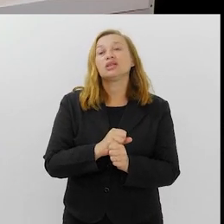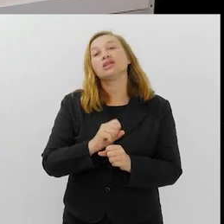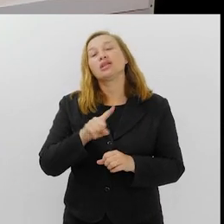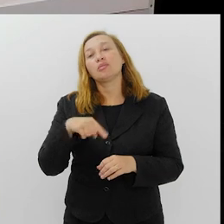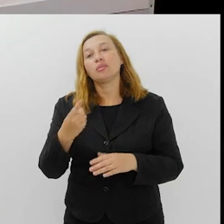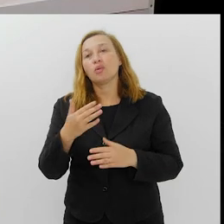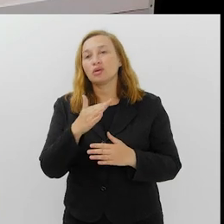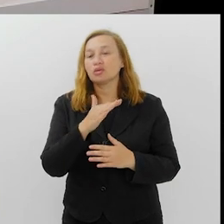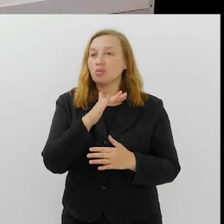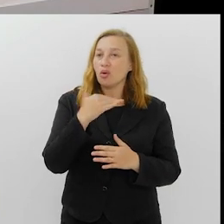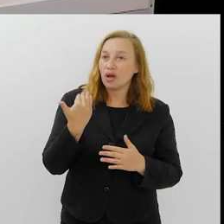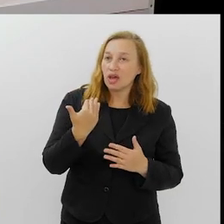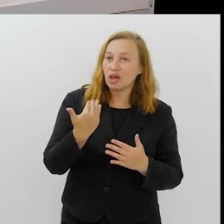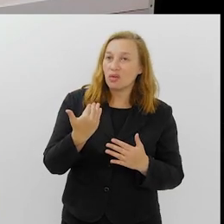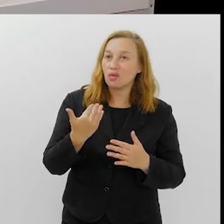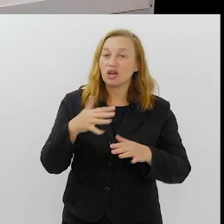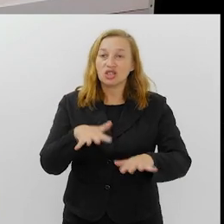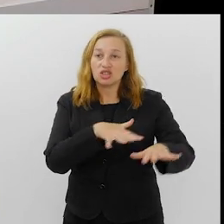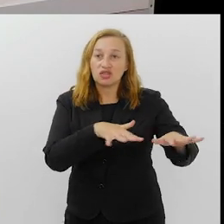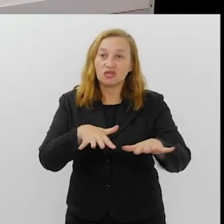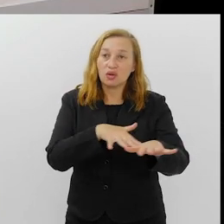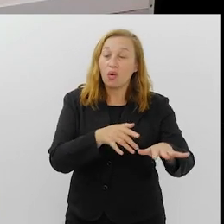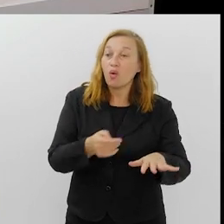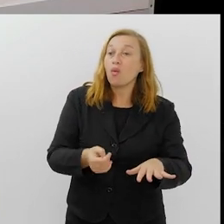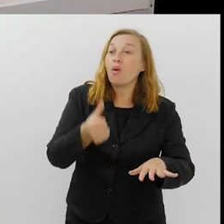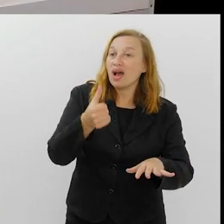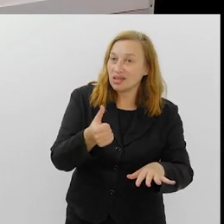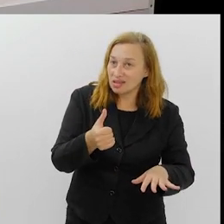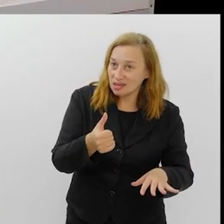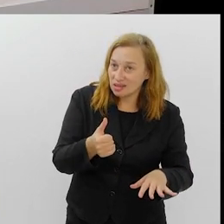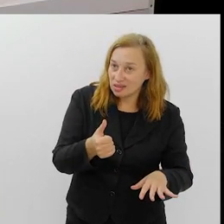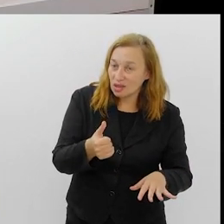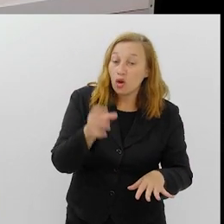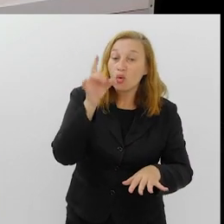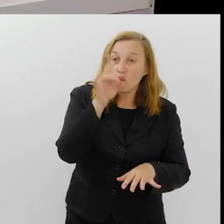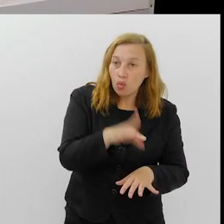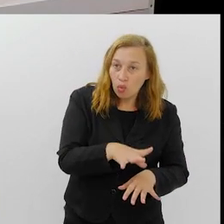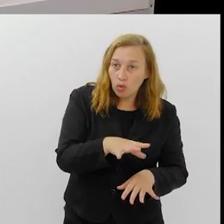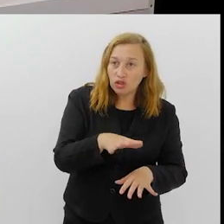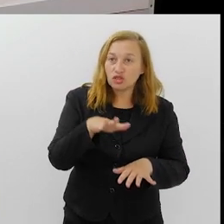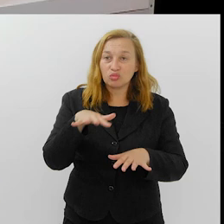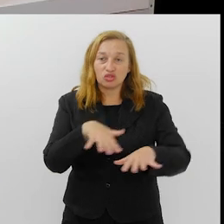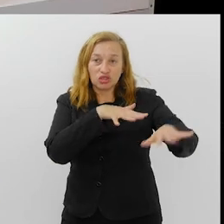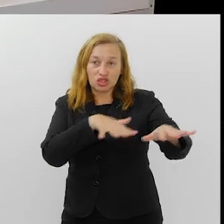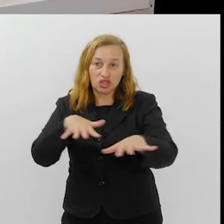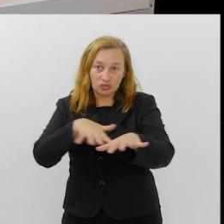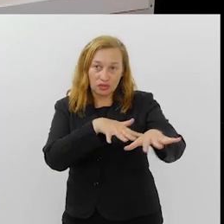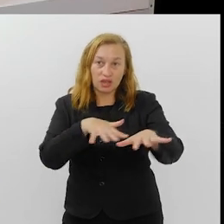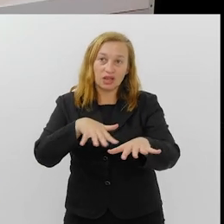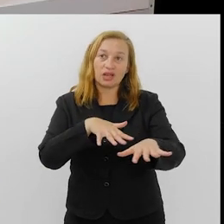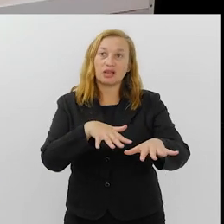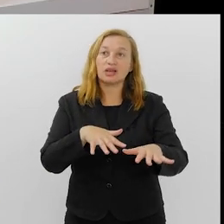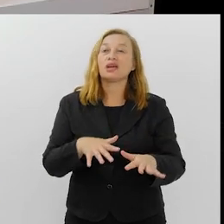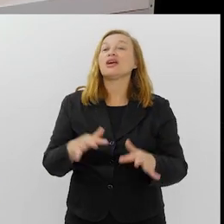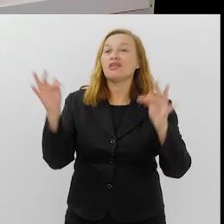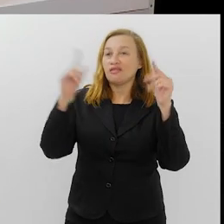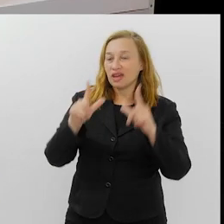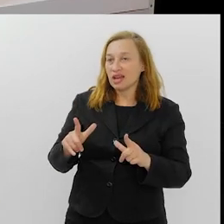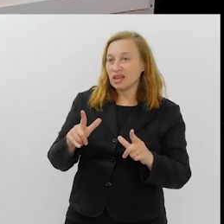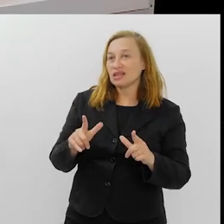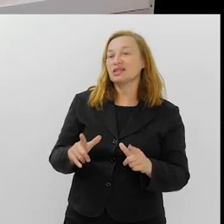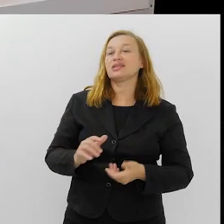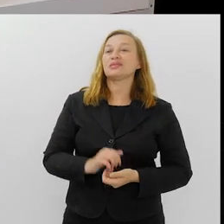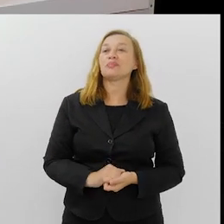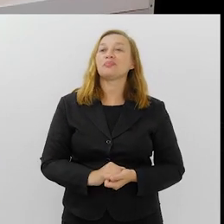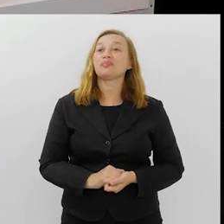e faleceu assim, desfilou, quase que desfilou, foi o seu último desfile e sua despedida. Foi feliz. Foi, muito feliz. E